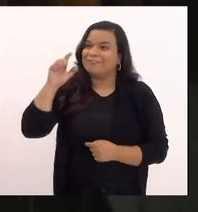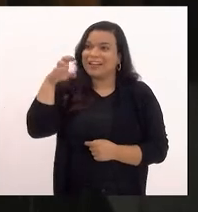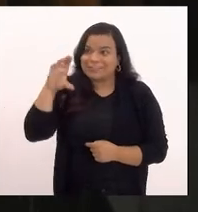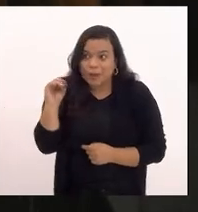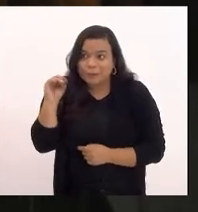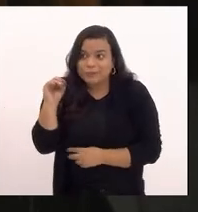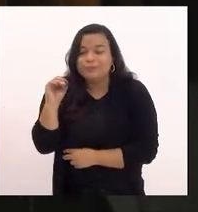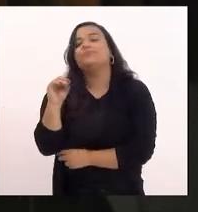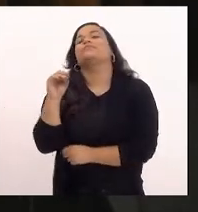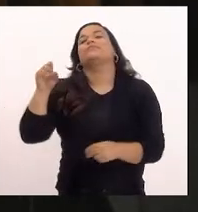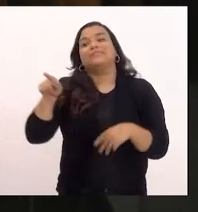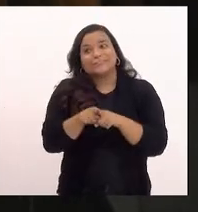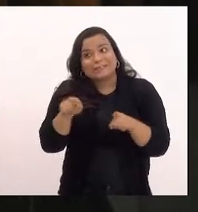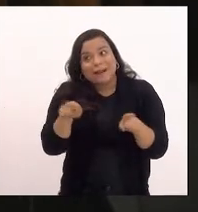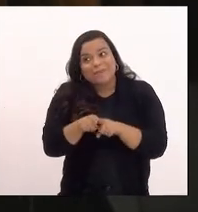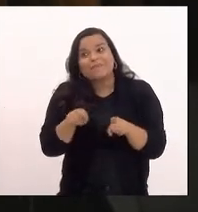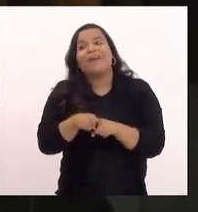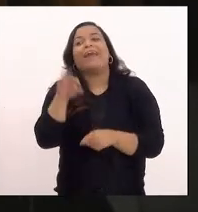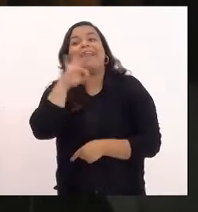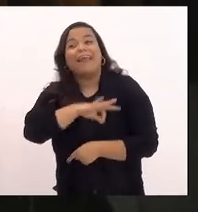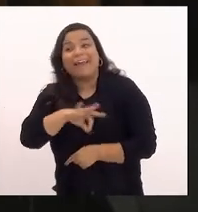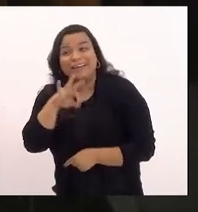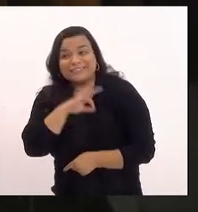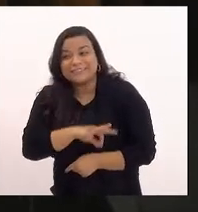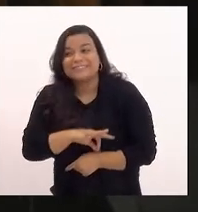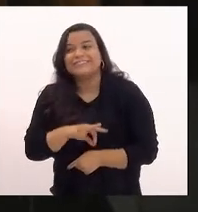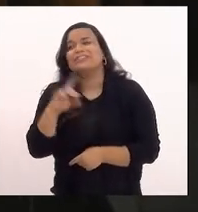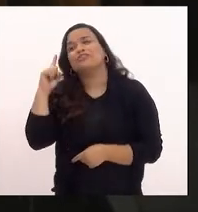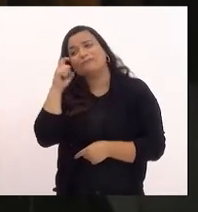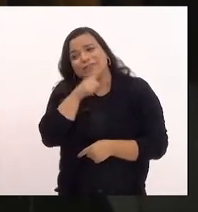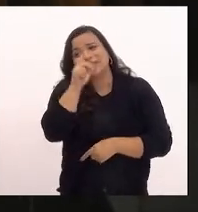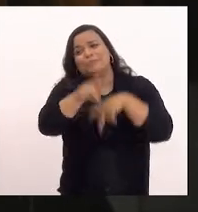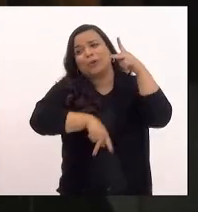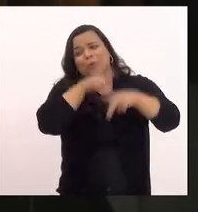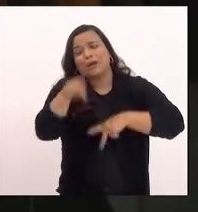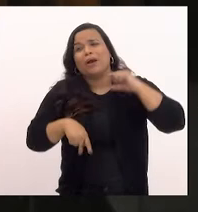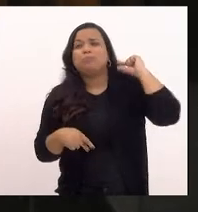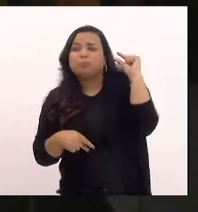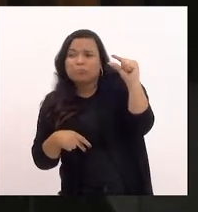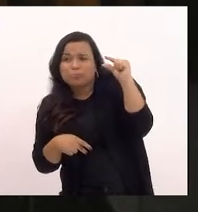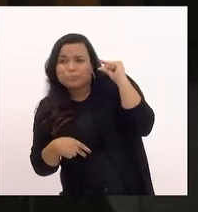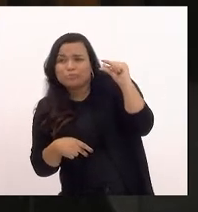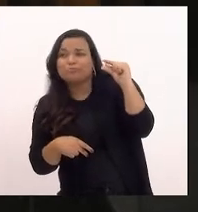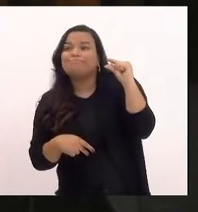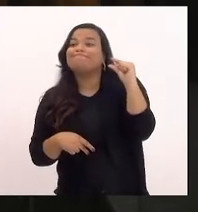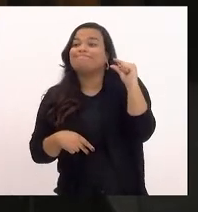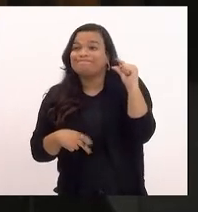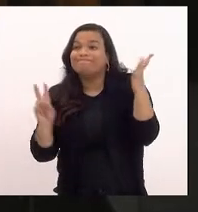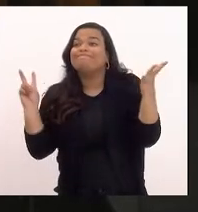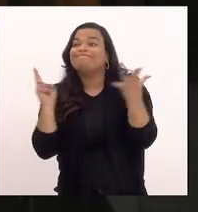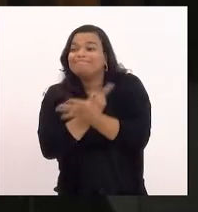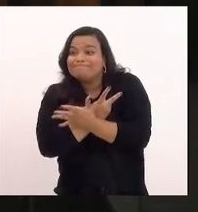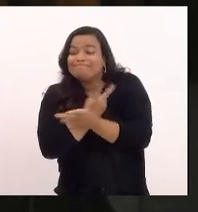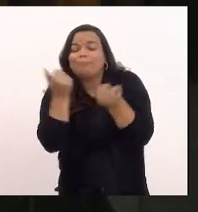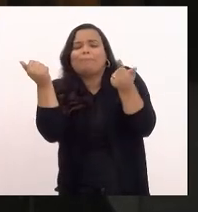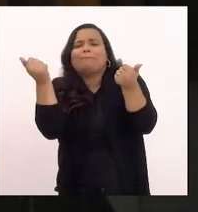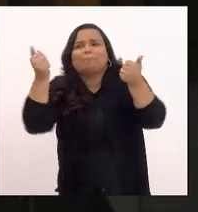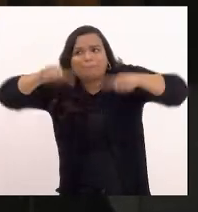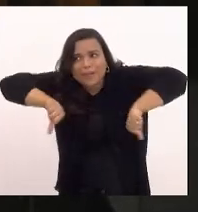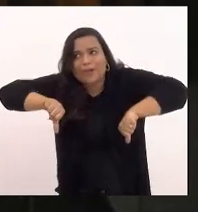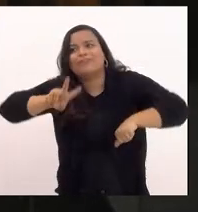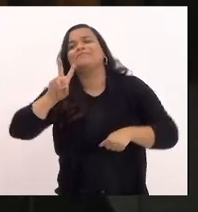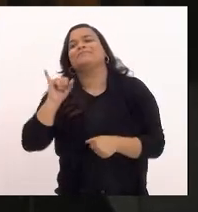a renda que já é muito ruim da nossa população fica pior ainda